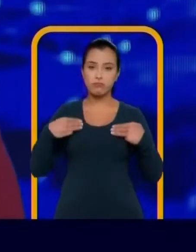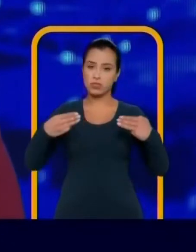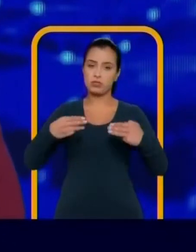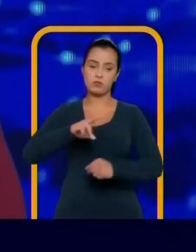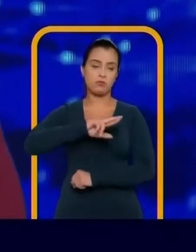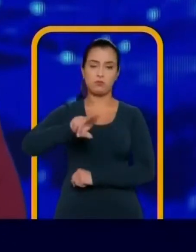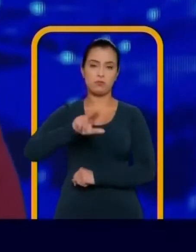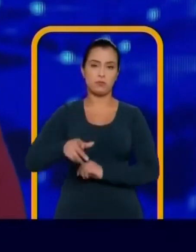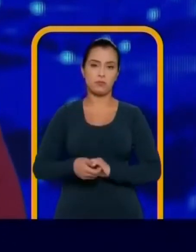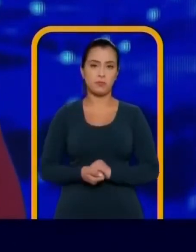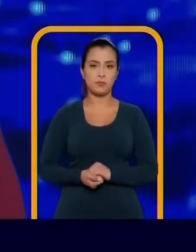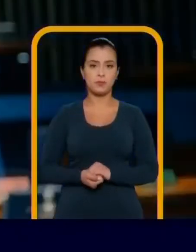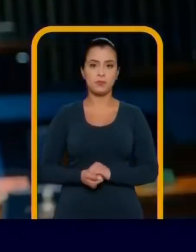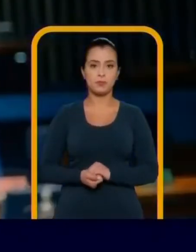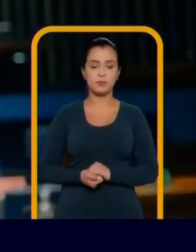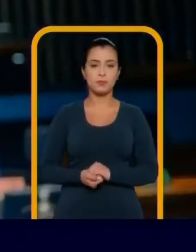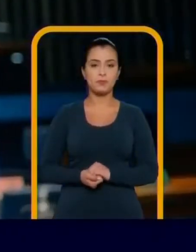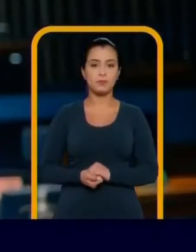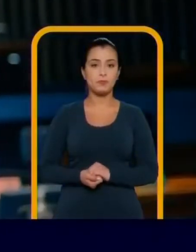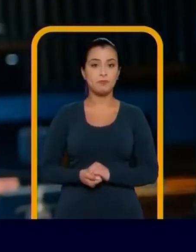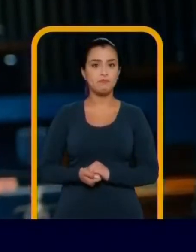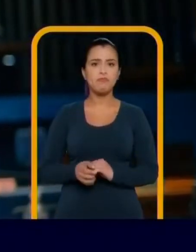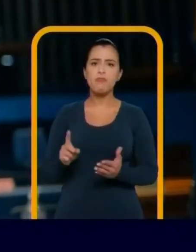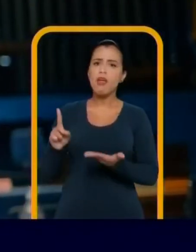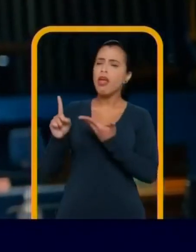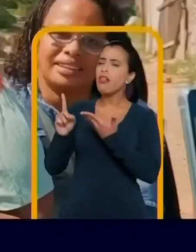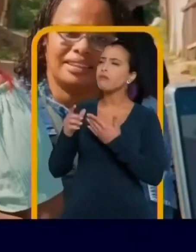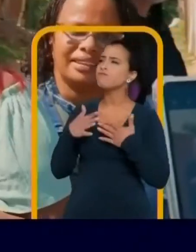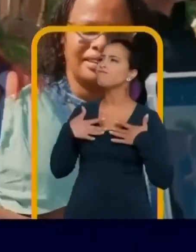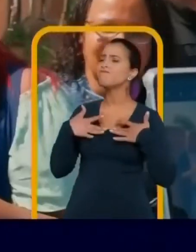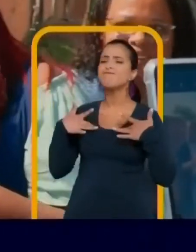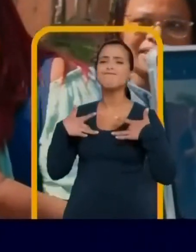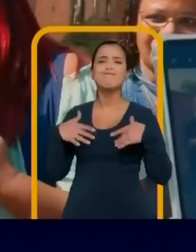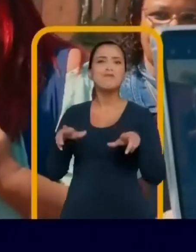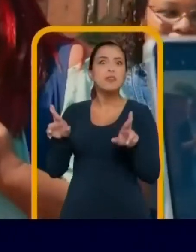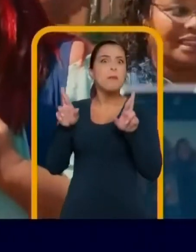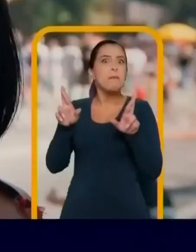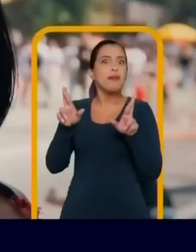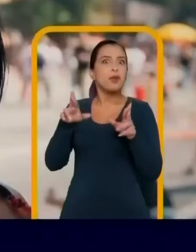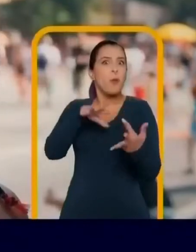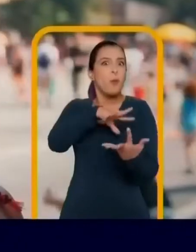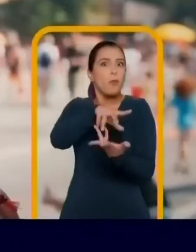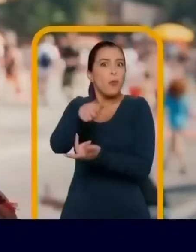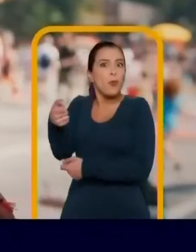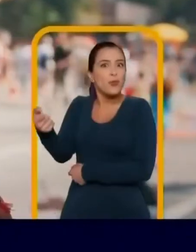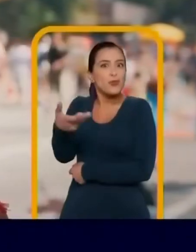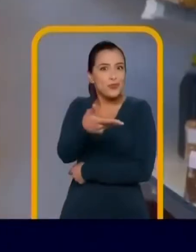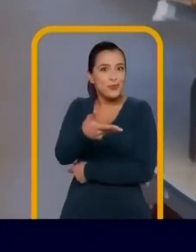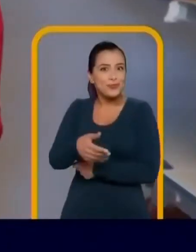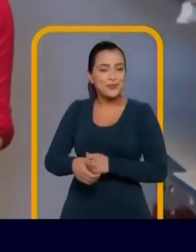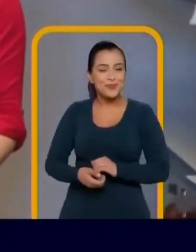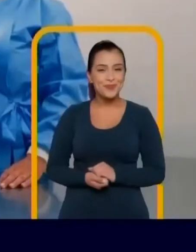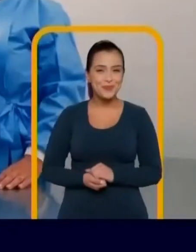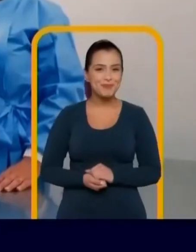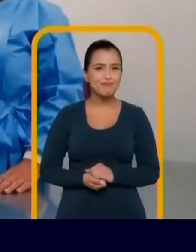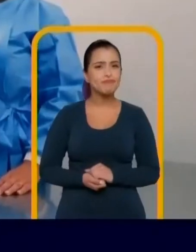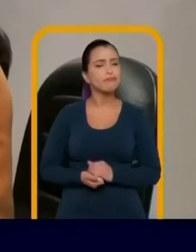mesmo que seja do meu partido. Ela me deu esperança de um novo mundo.